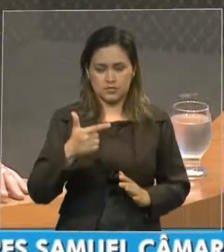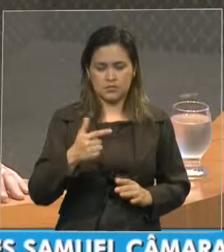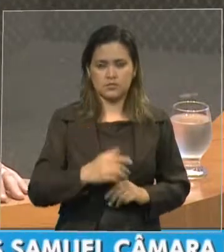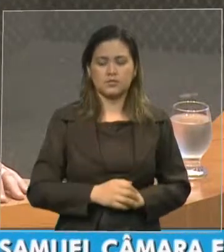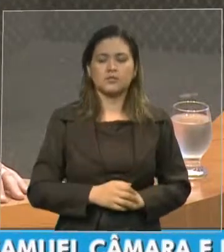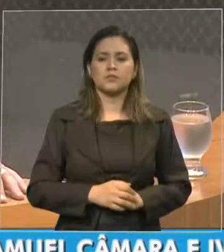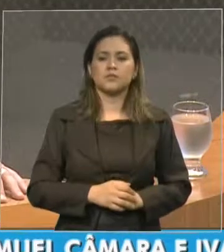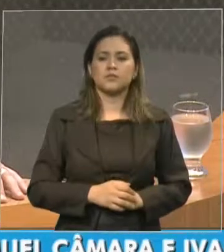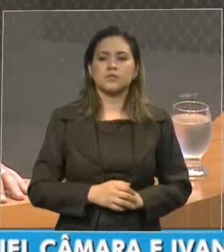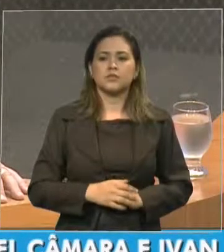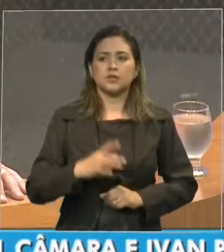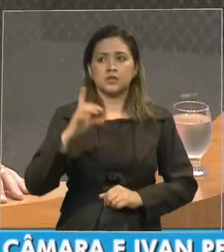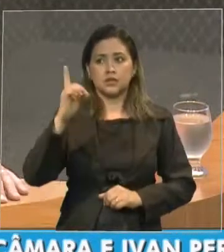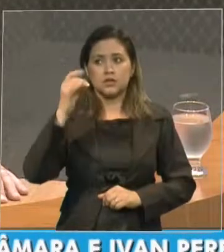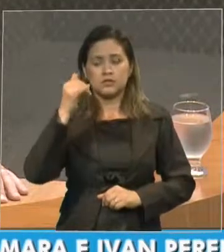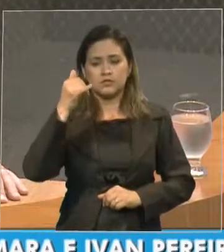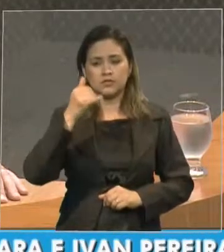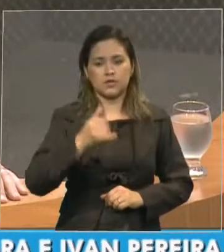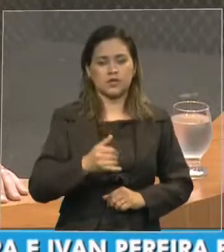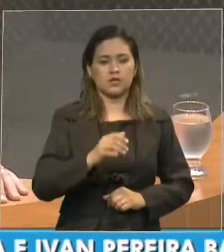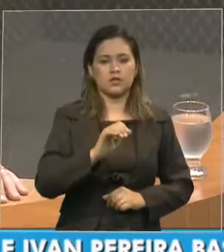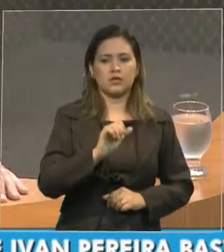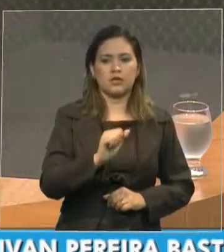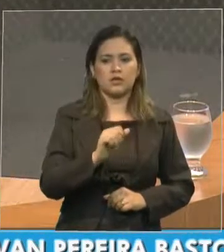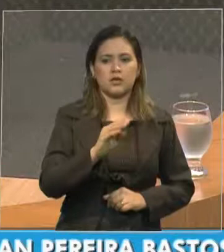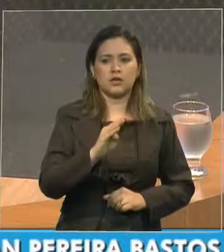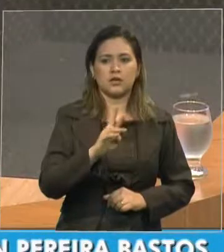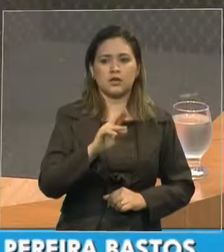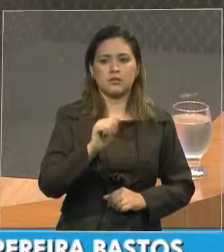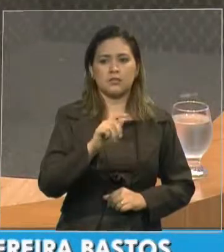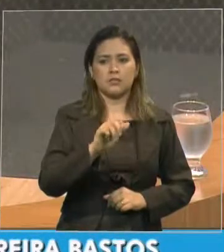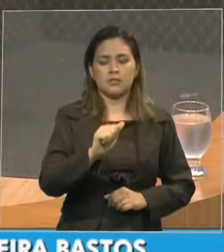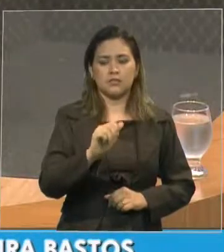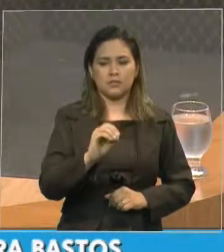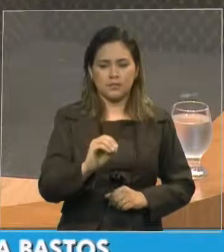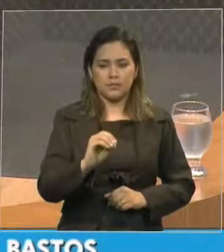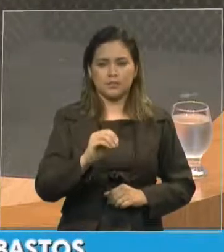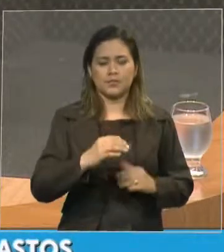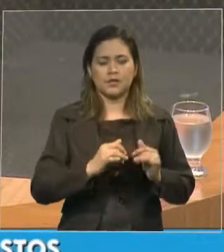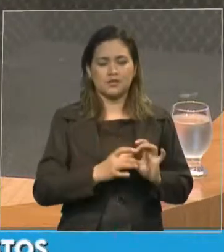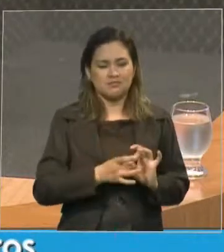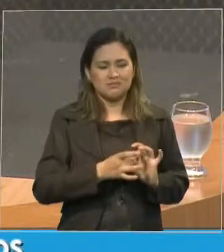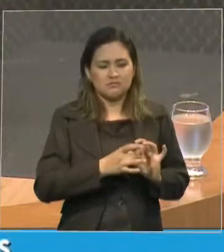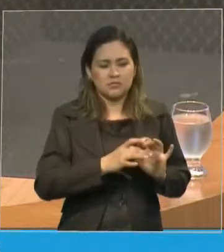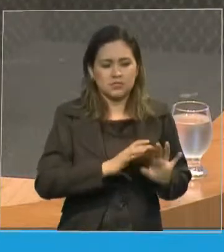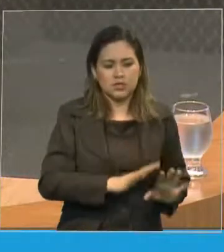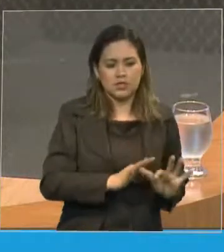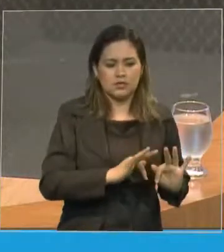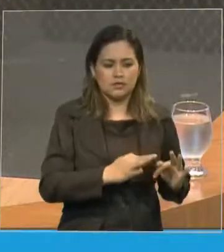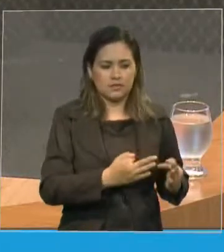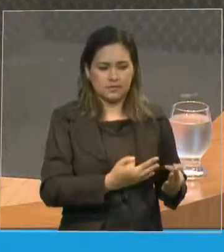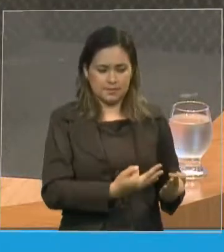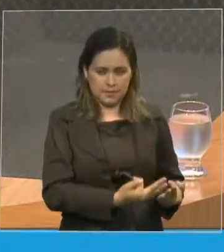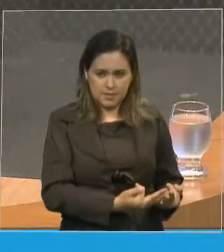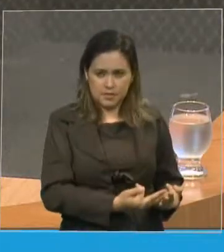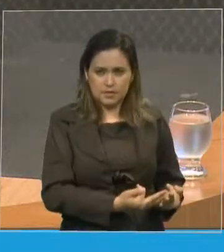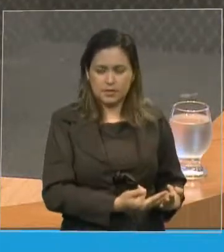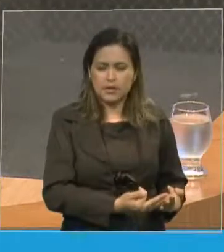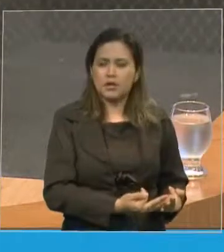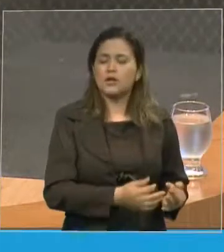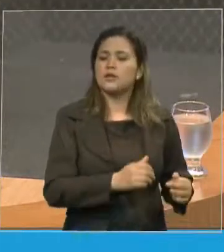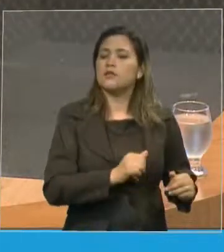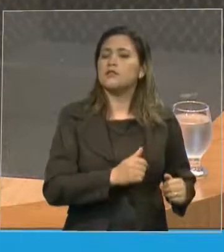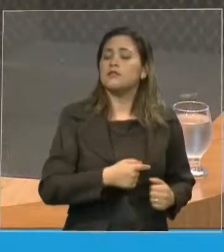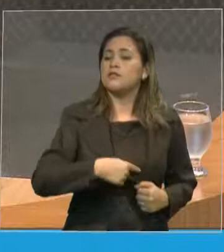disse o Senhor a Abraão, sai-te da tua terra, da tua parentela, e da casa do teu pai, para uma terra que eu te